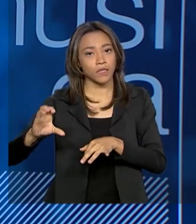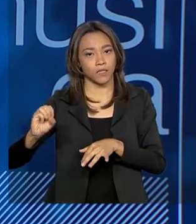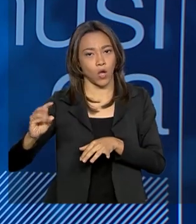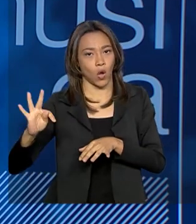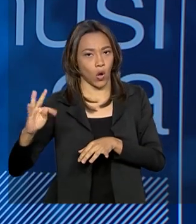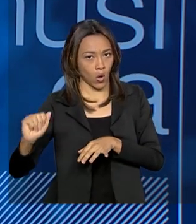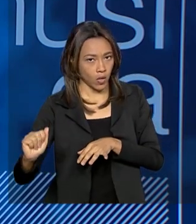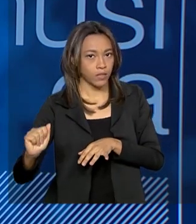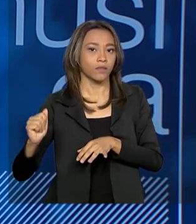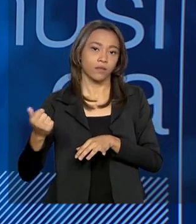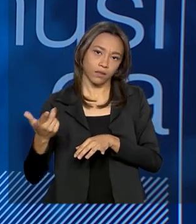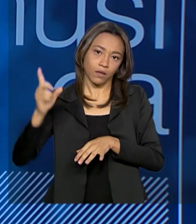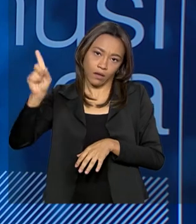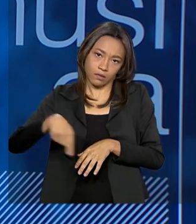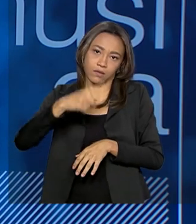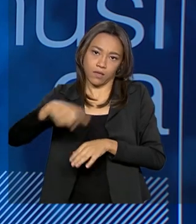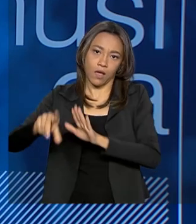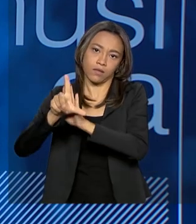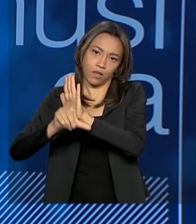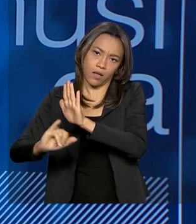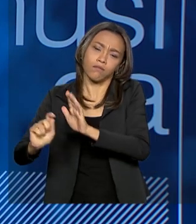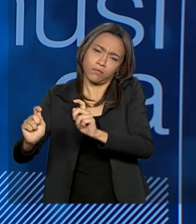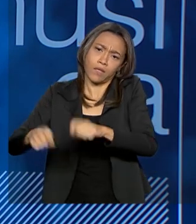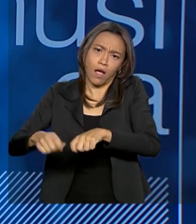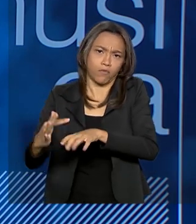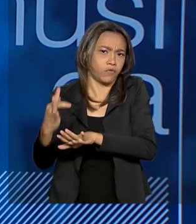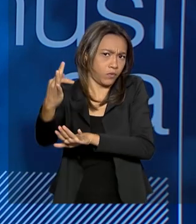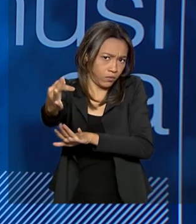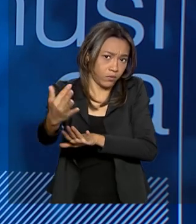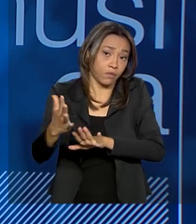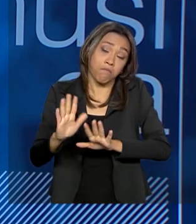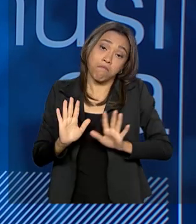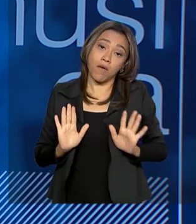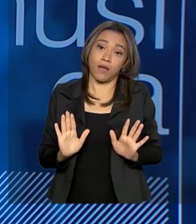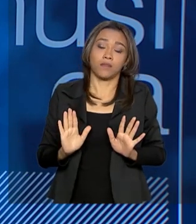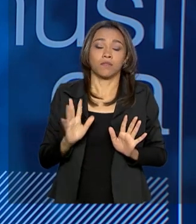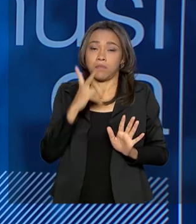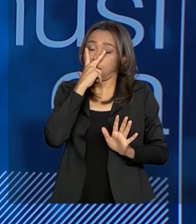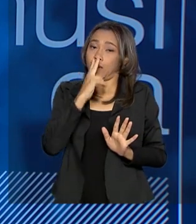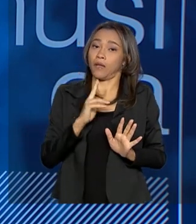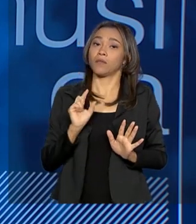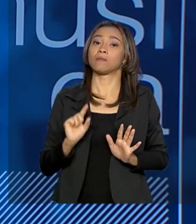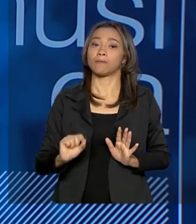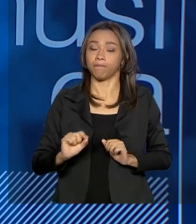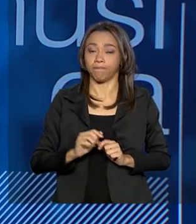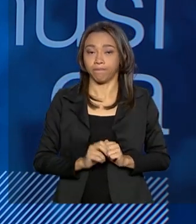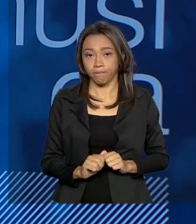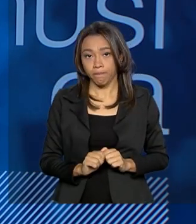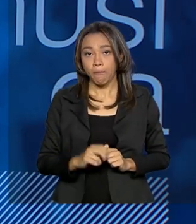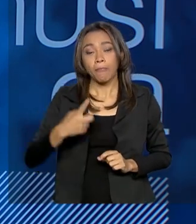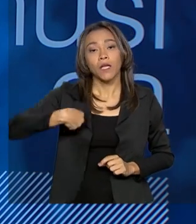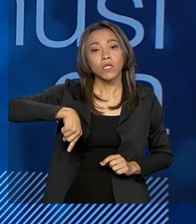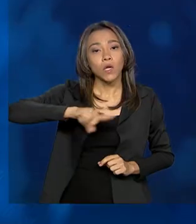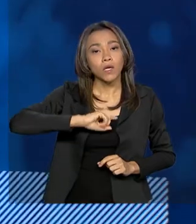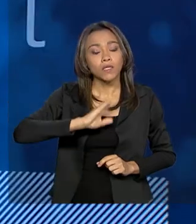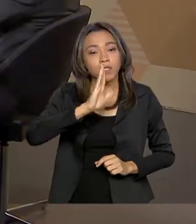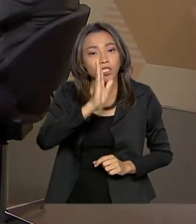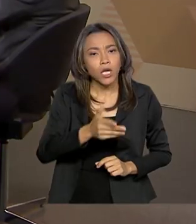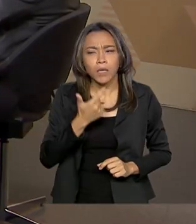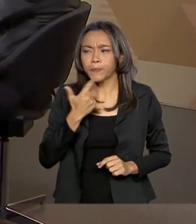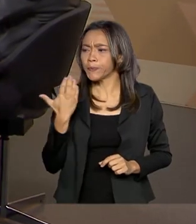revogação de alguma maneira dessa lei? É possível. No entanto, me parece o seguinte. Nós liberamos